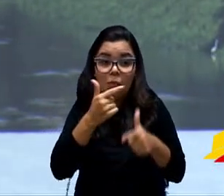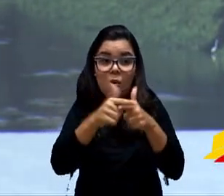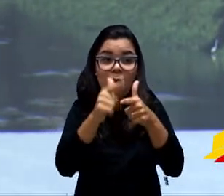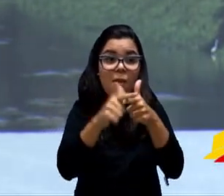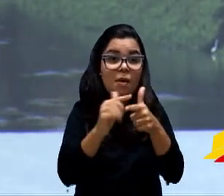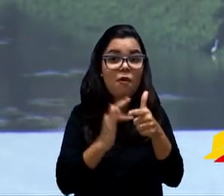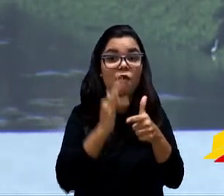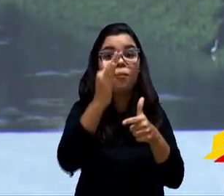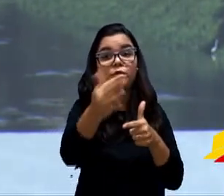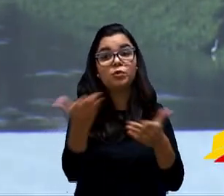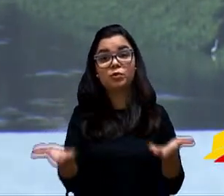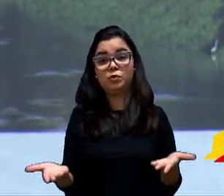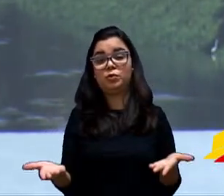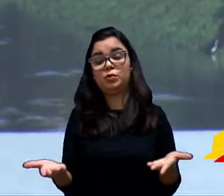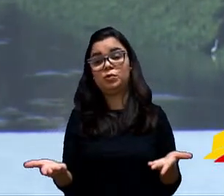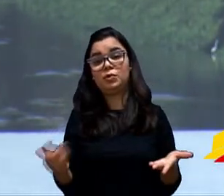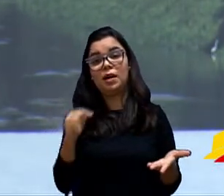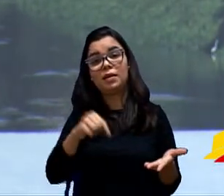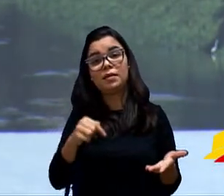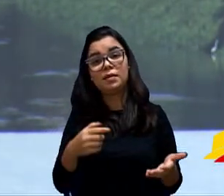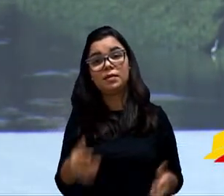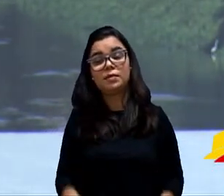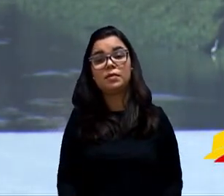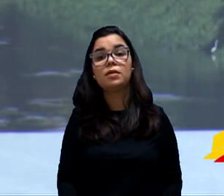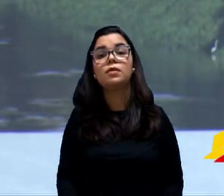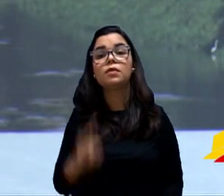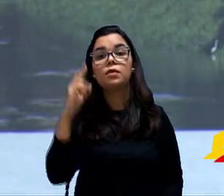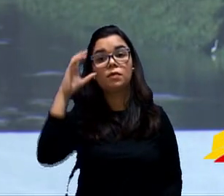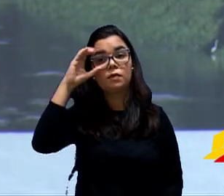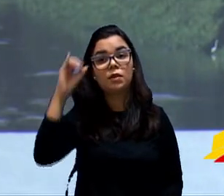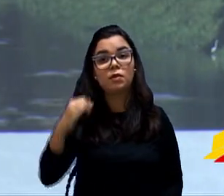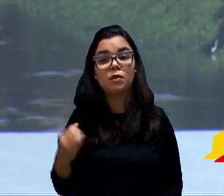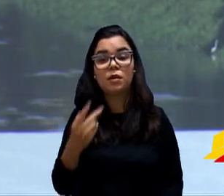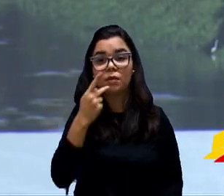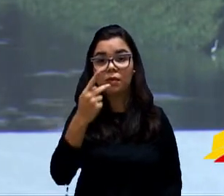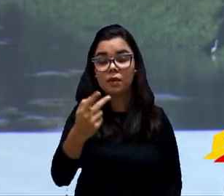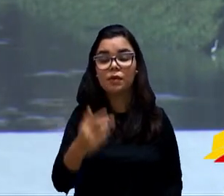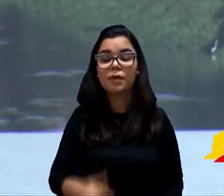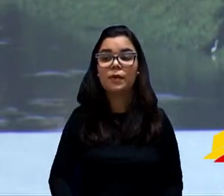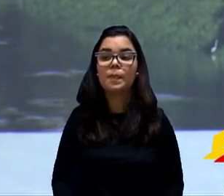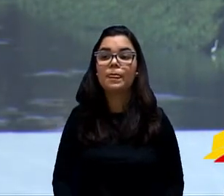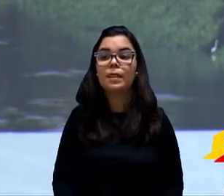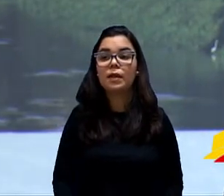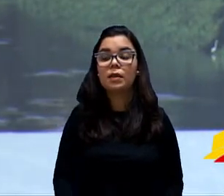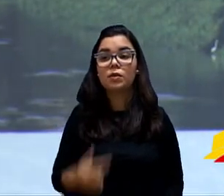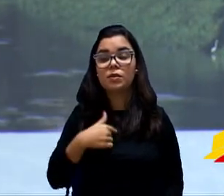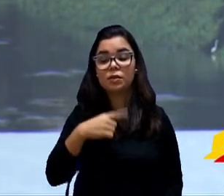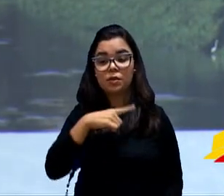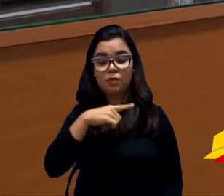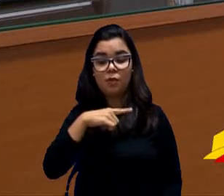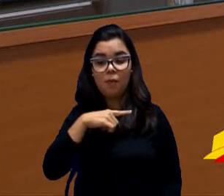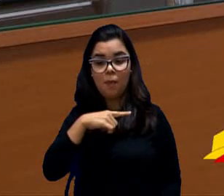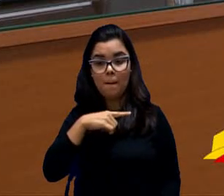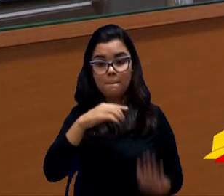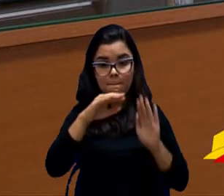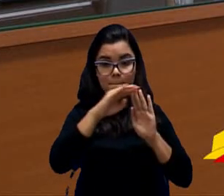Tá, vereadora Yara? Nós temos o projeto seguinte que vem aqui, que é sobre a regularização